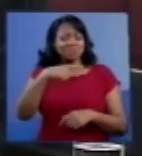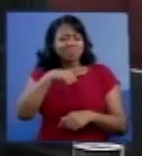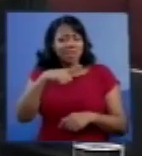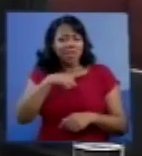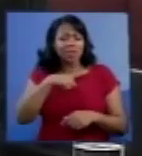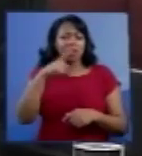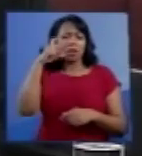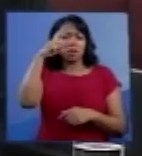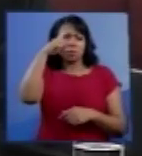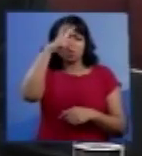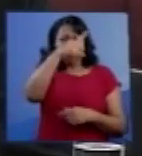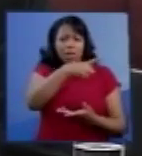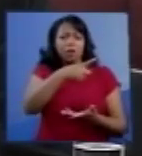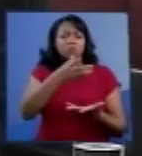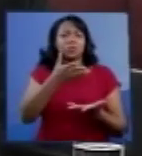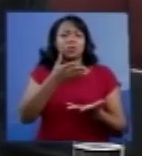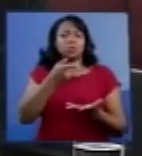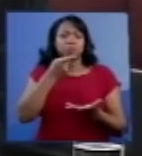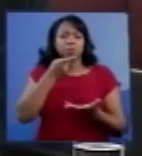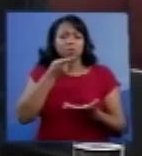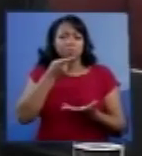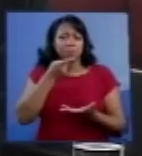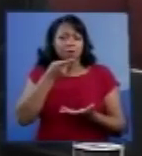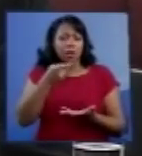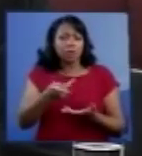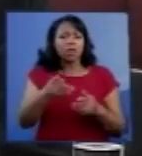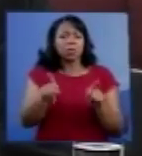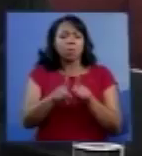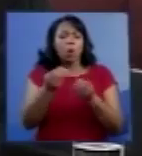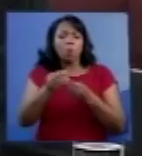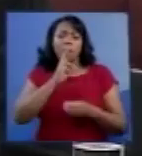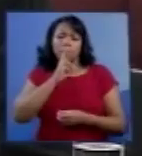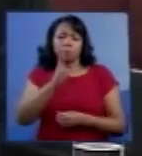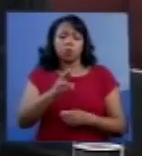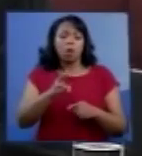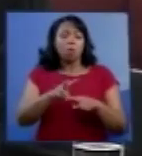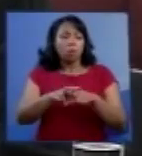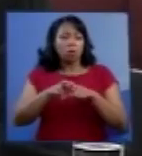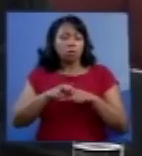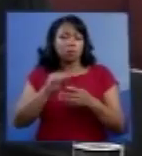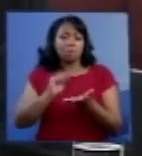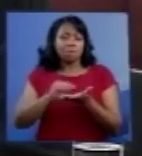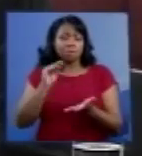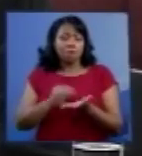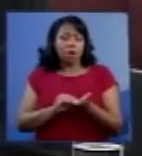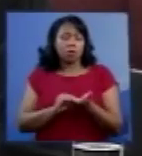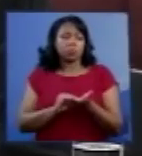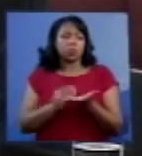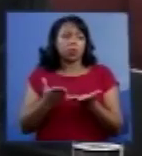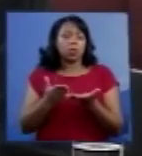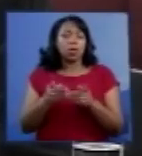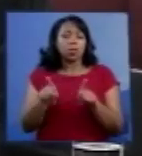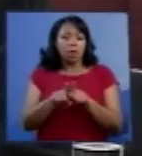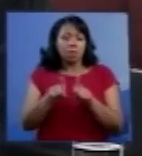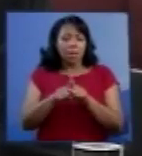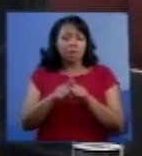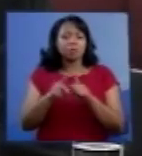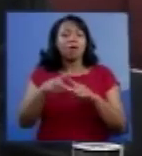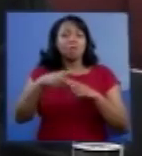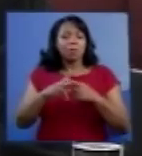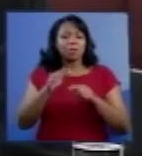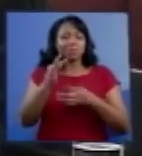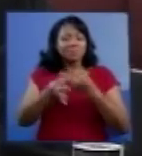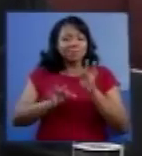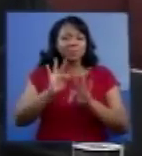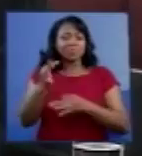de dar, assim, a resposta por conta da falta das ferramentas técnicas